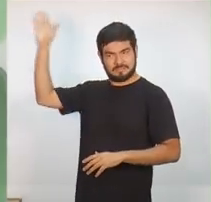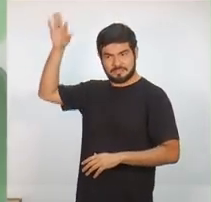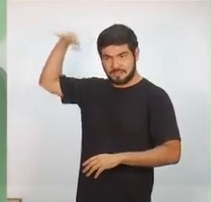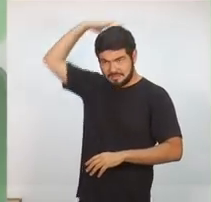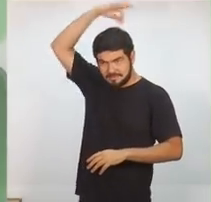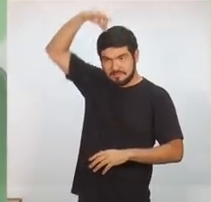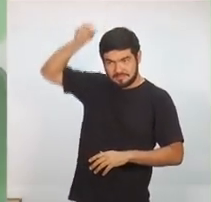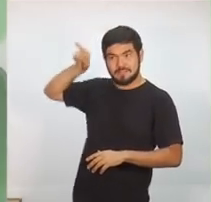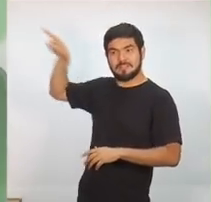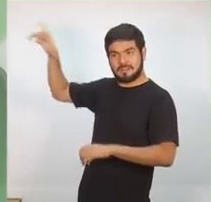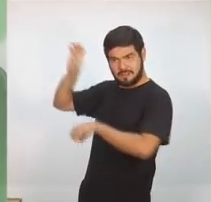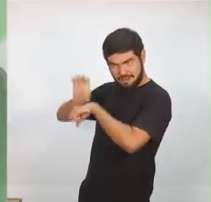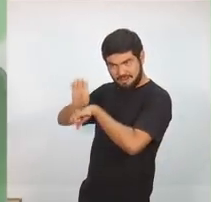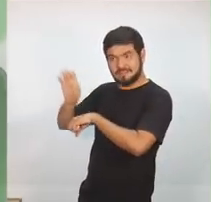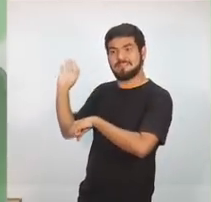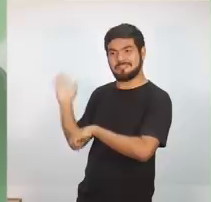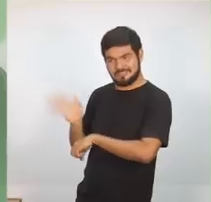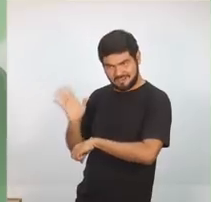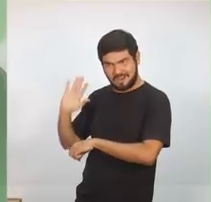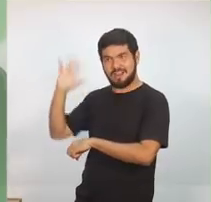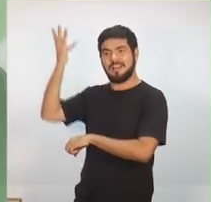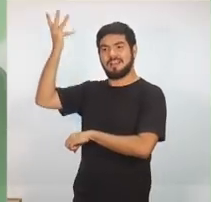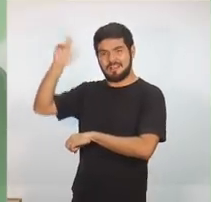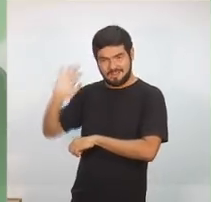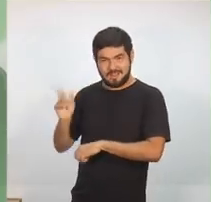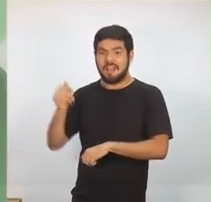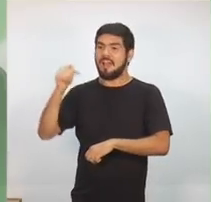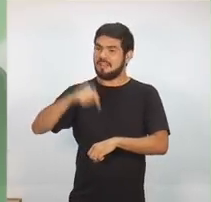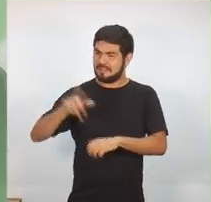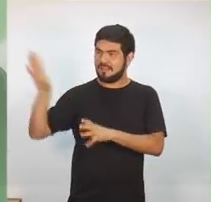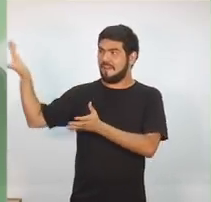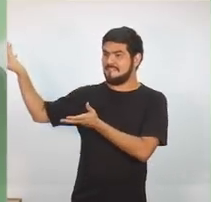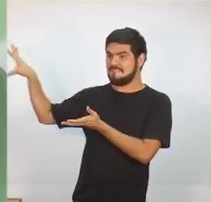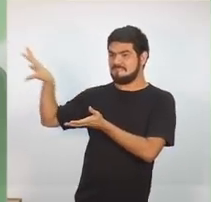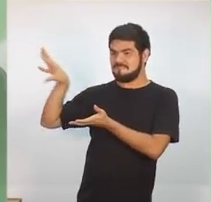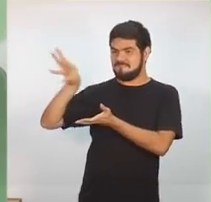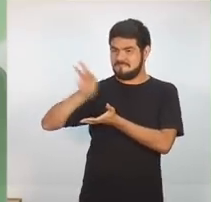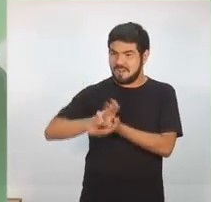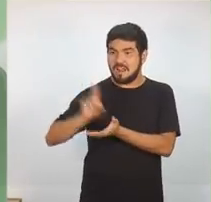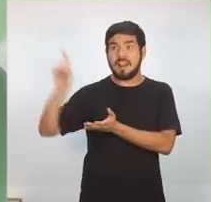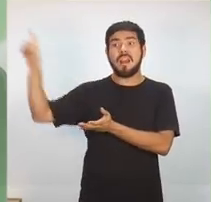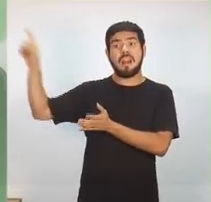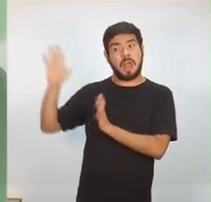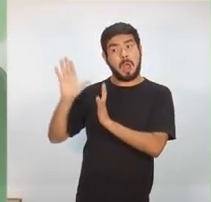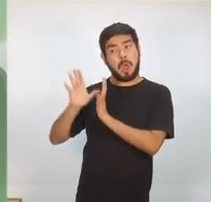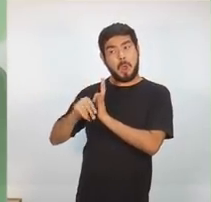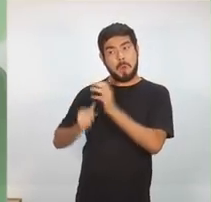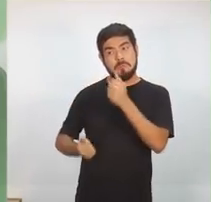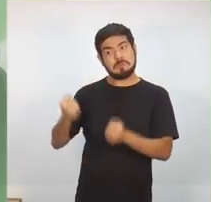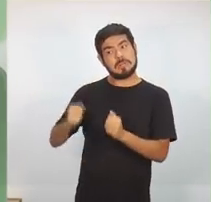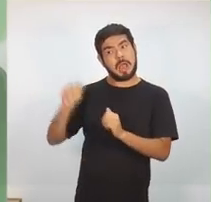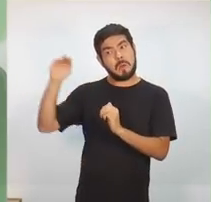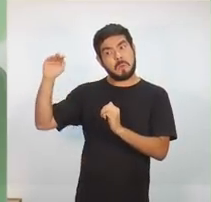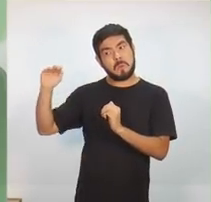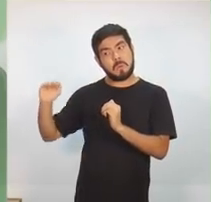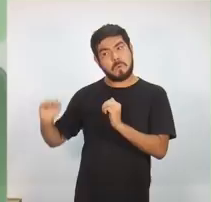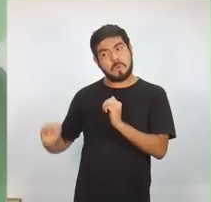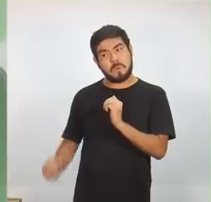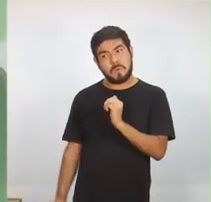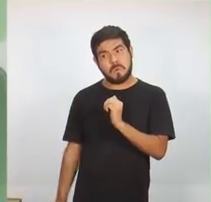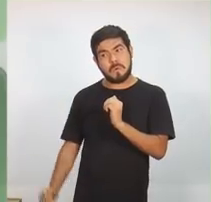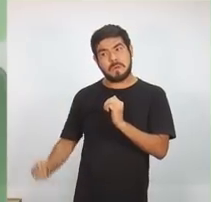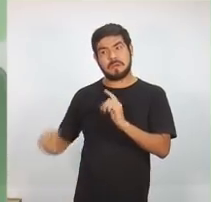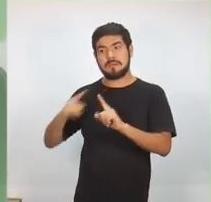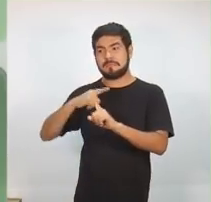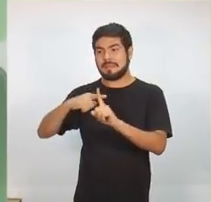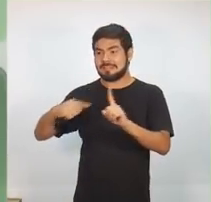tem dado muito certo e por lá a quantidade de roubos e assaltos a veículos caiu pela metade. É assim que a gente